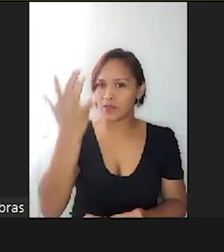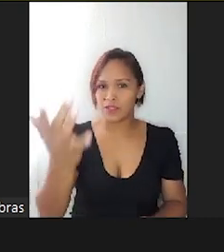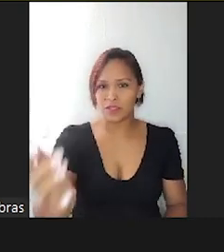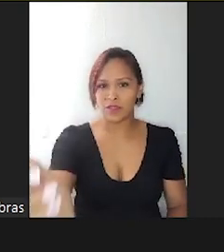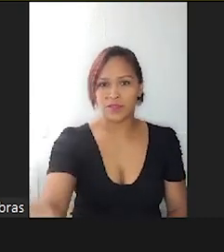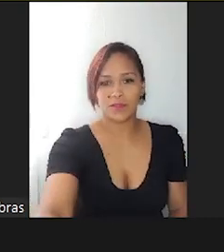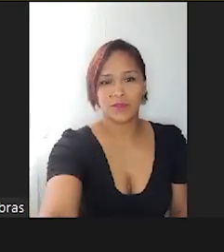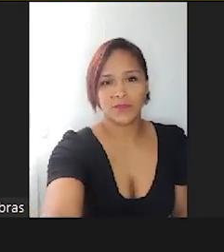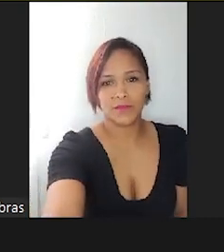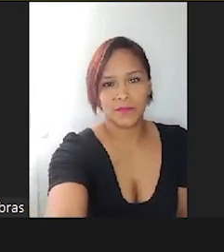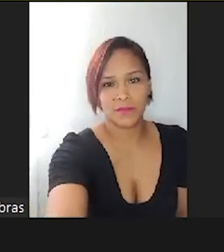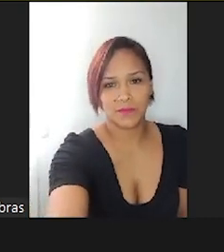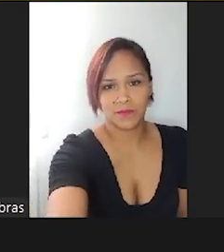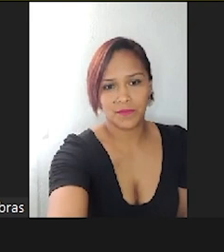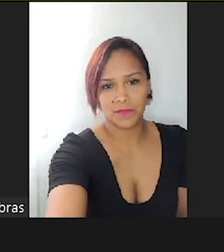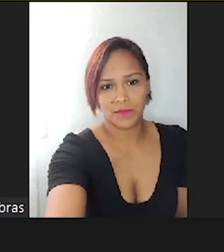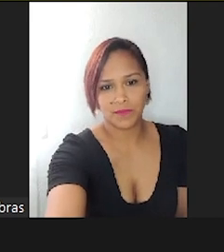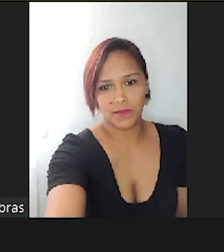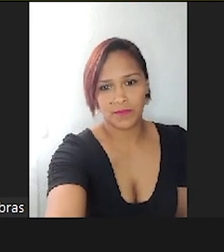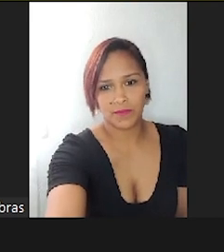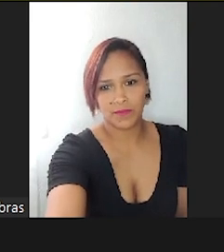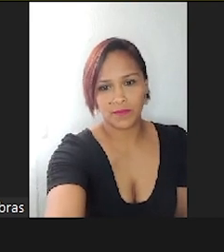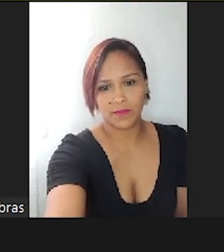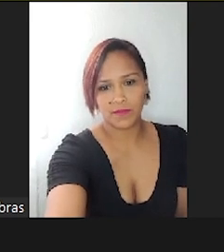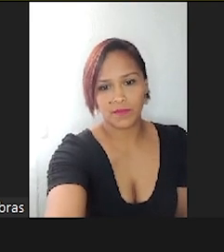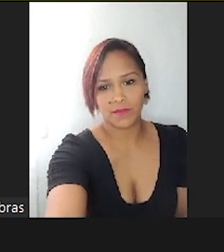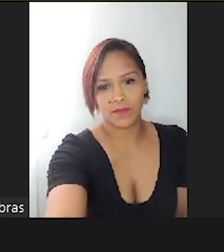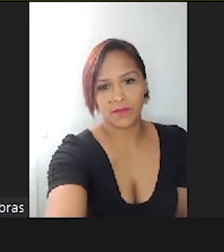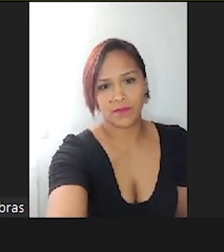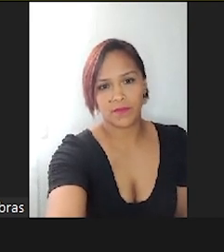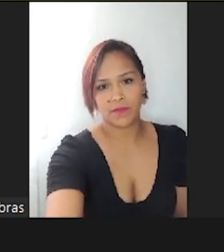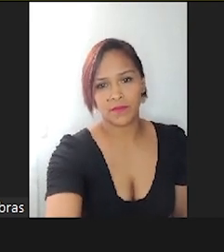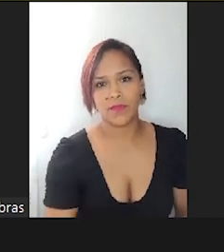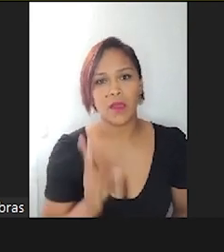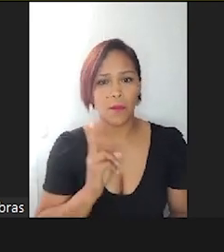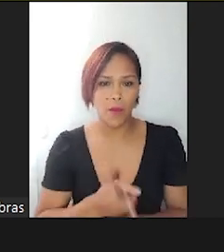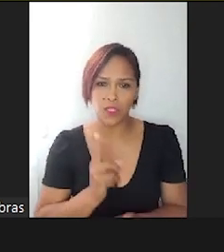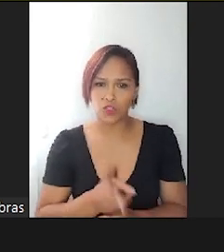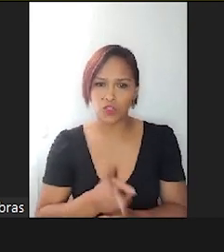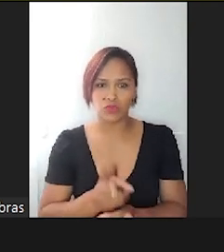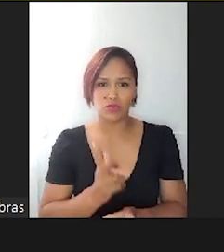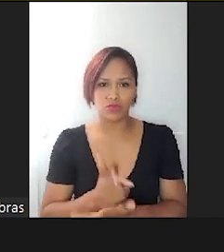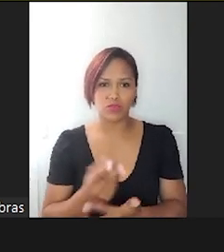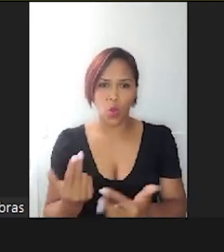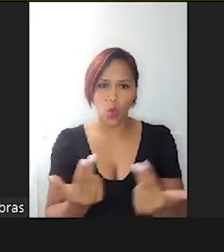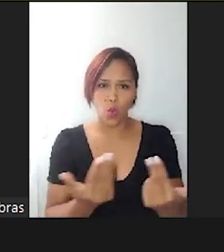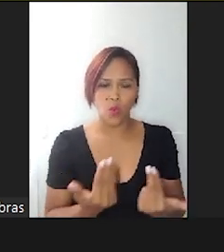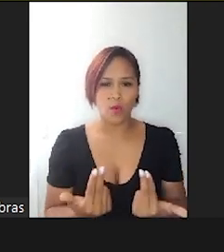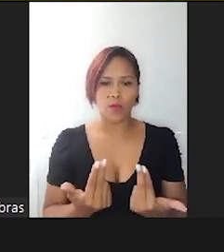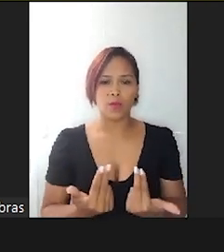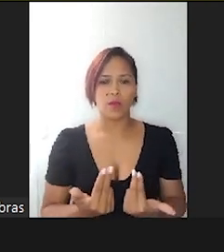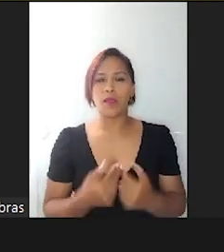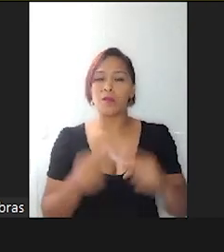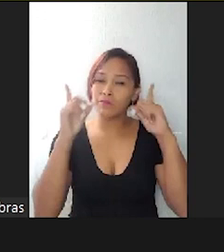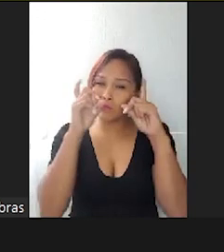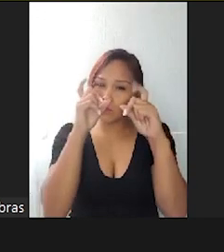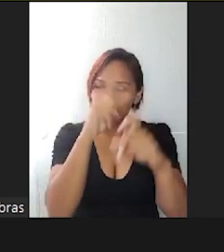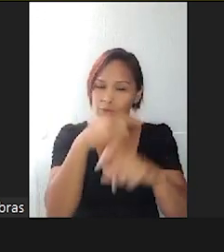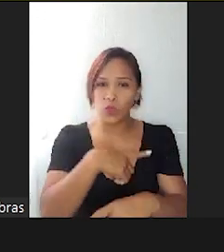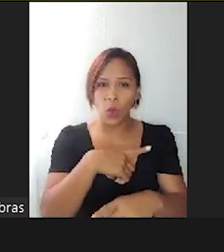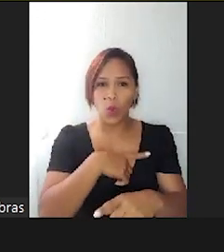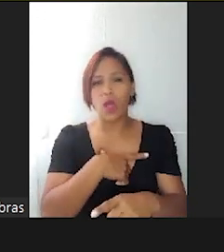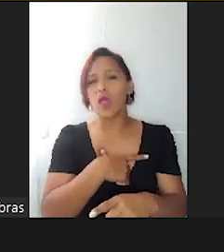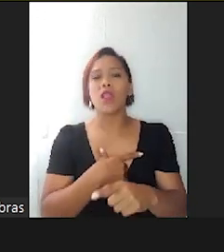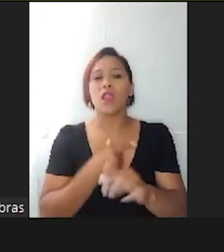Mas a gente tem que caminhar nessa direção. Muito difícil quando tem um diagnóstico a gente